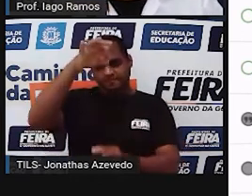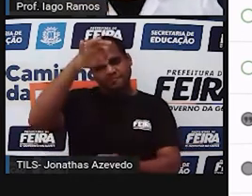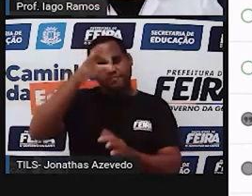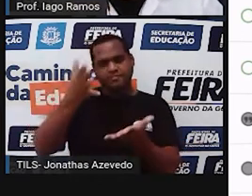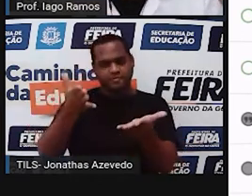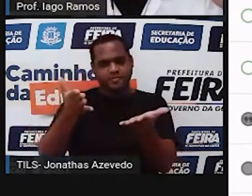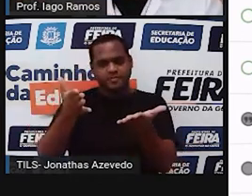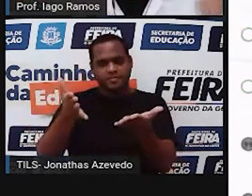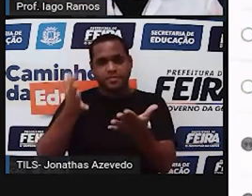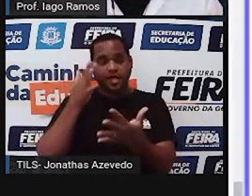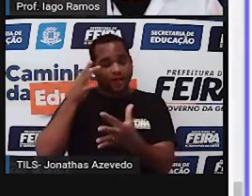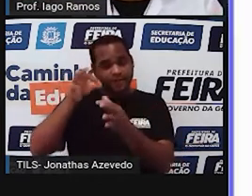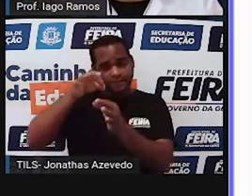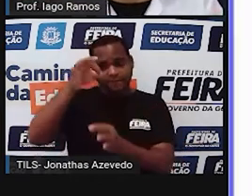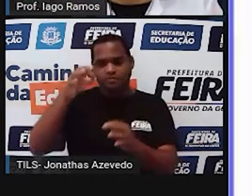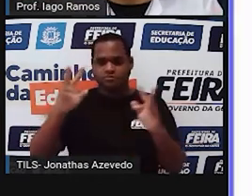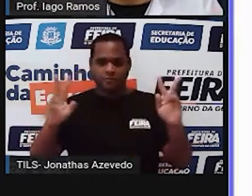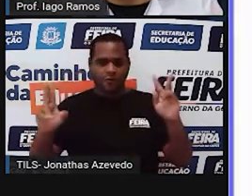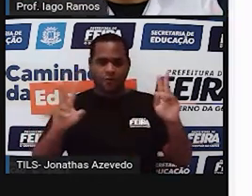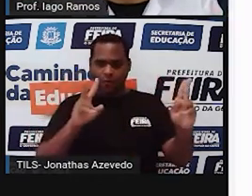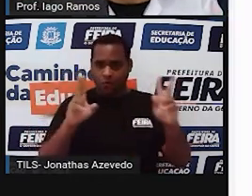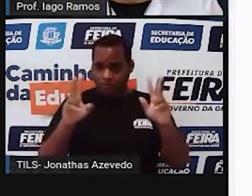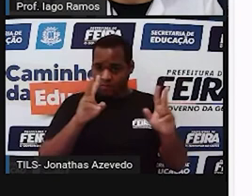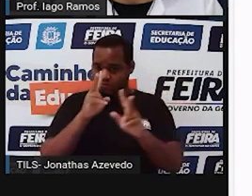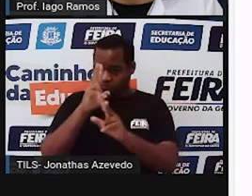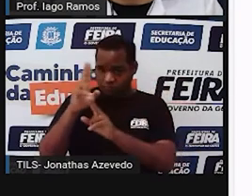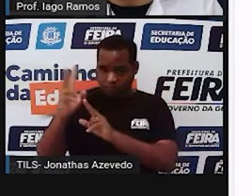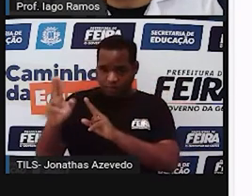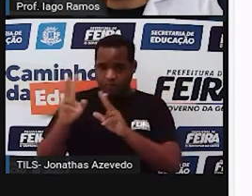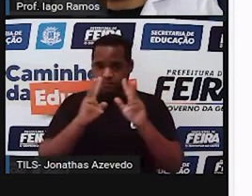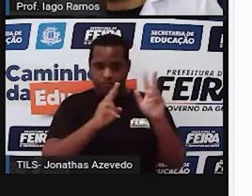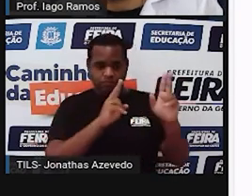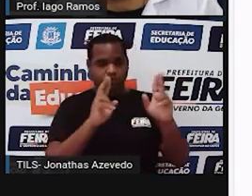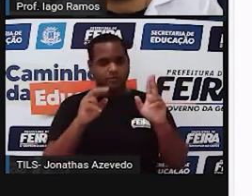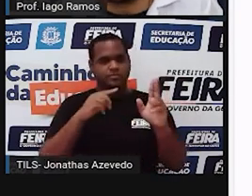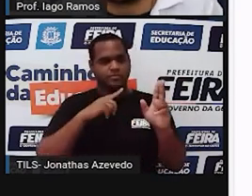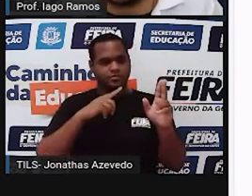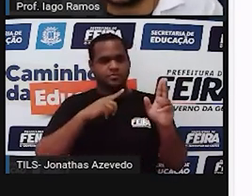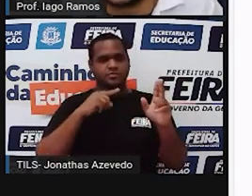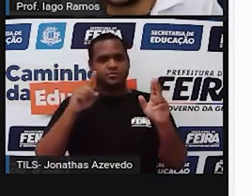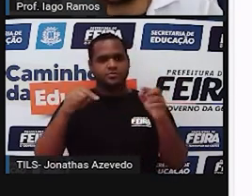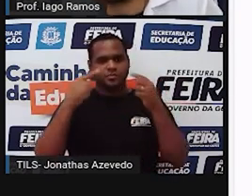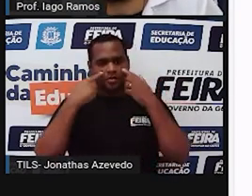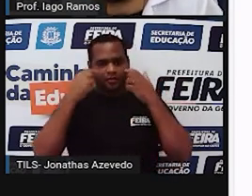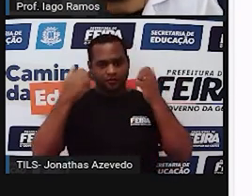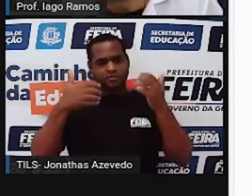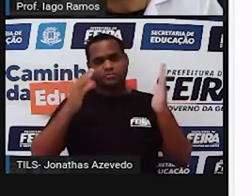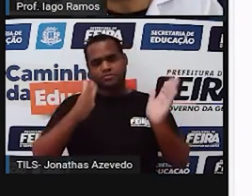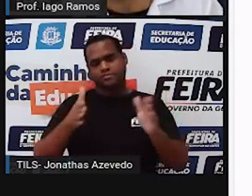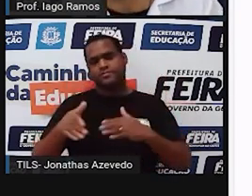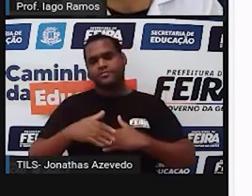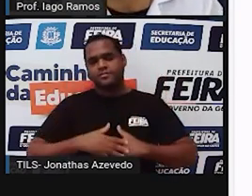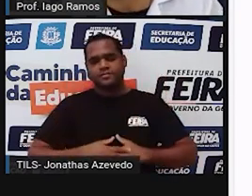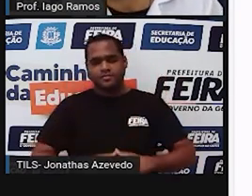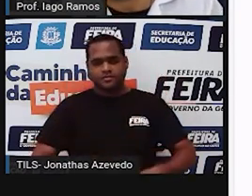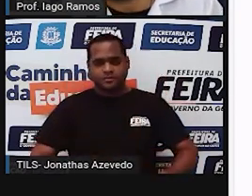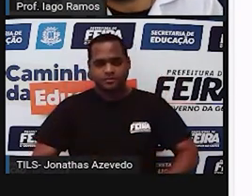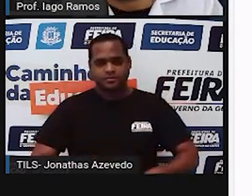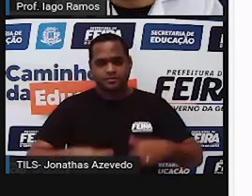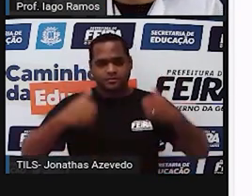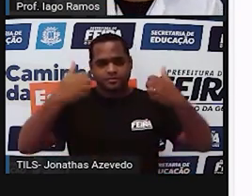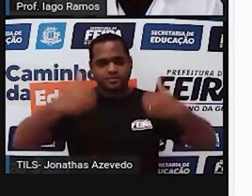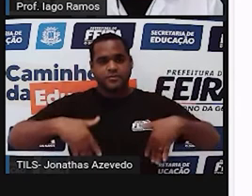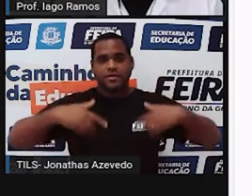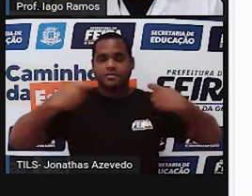vendo para ficar a mesma distância das outras duas olha só a gente já viu esse modelo só que o que a gente precisa